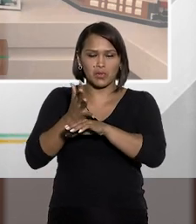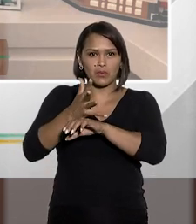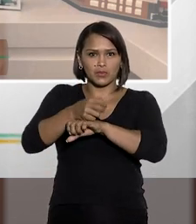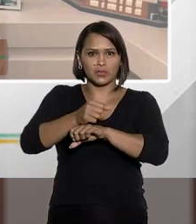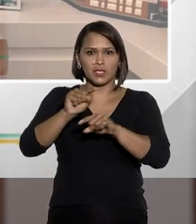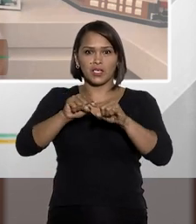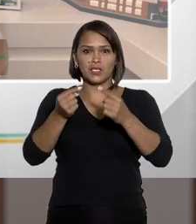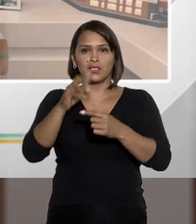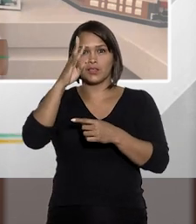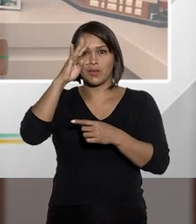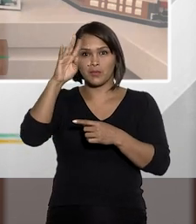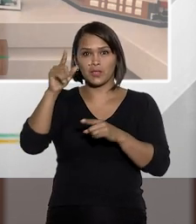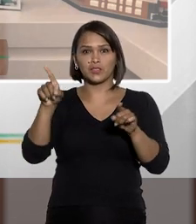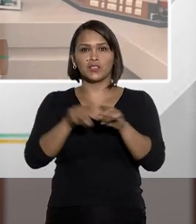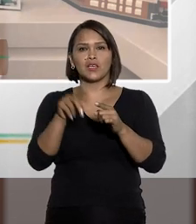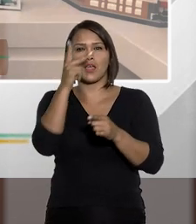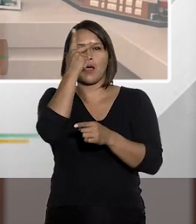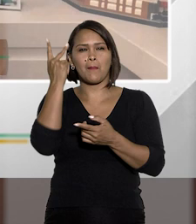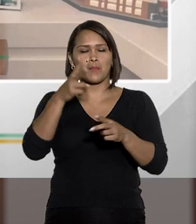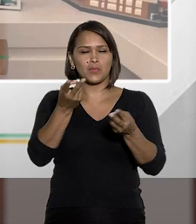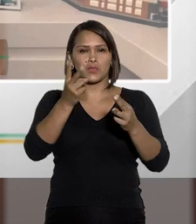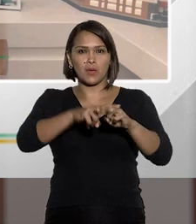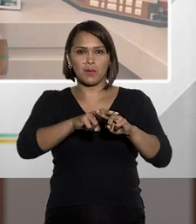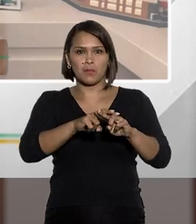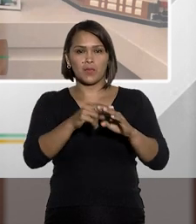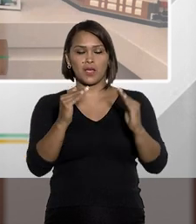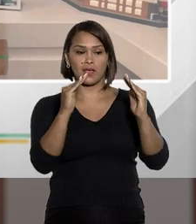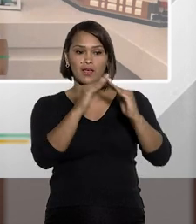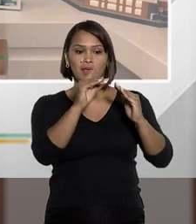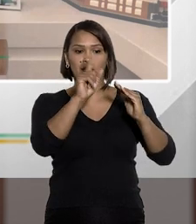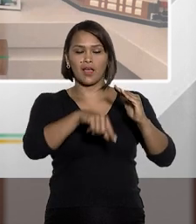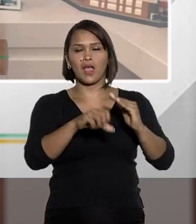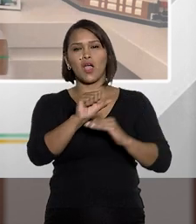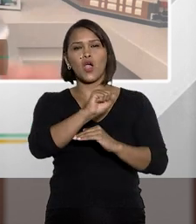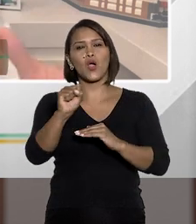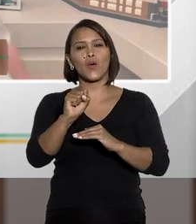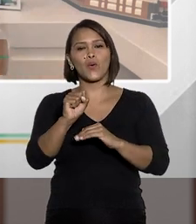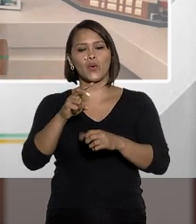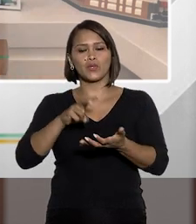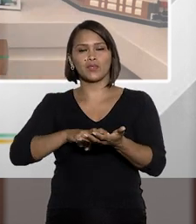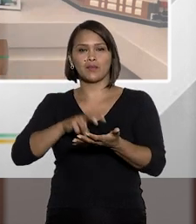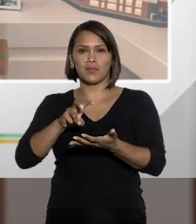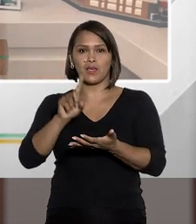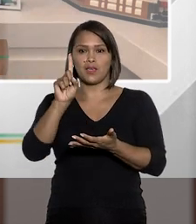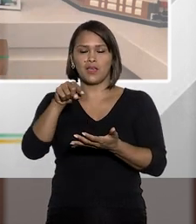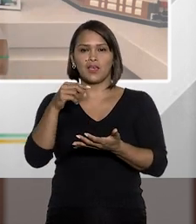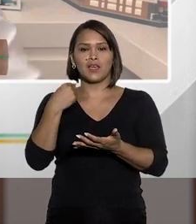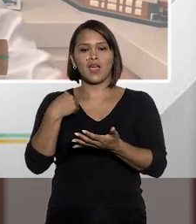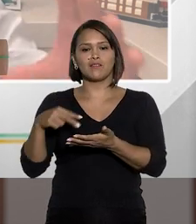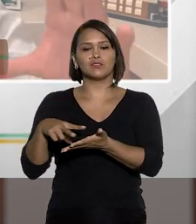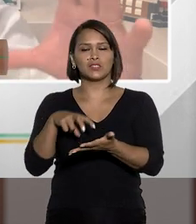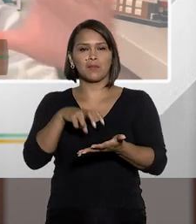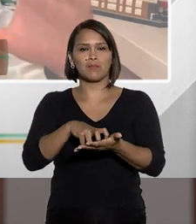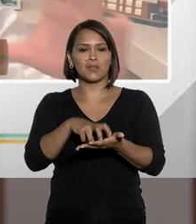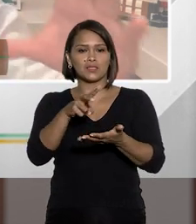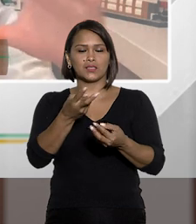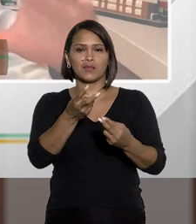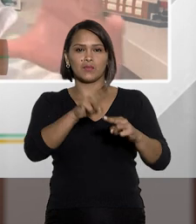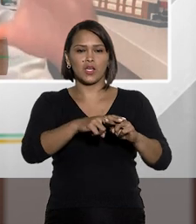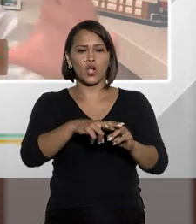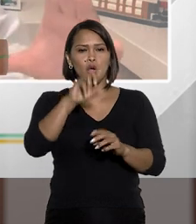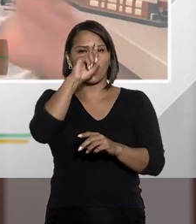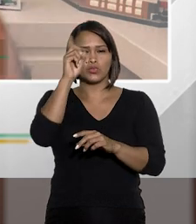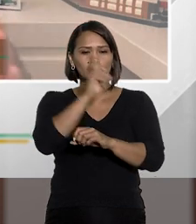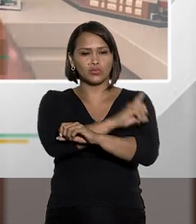a noite. Então, imagine você, Tiago, uma pessoa é presa em casa às oito horas da manhã e aí você mantém essa